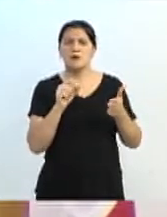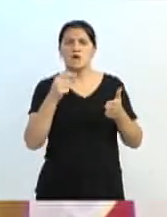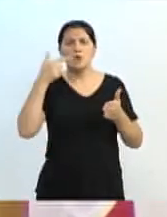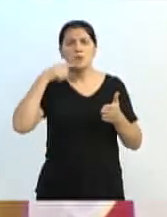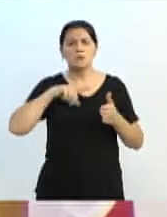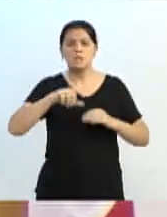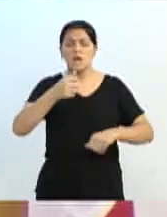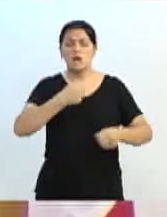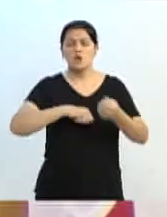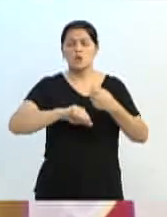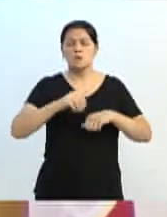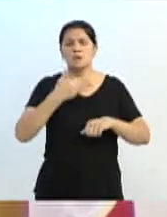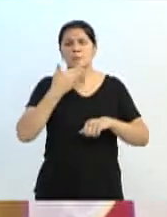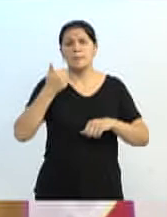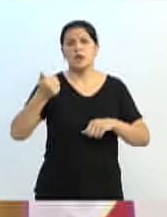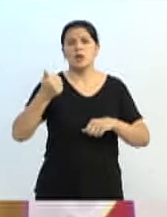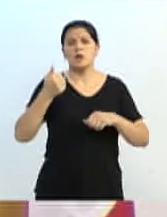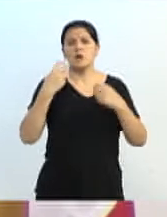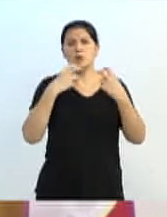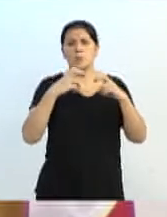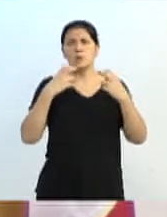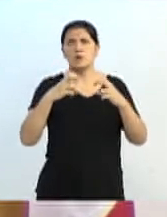serviços. Beneficiando quem?